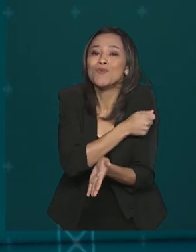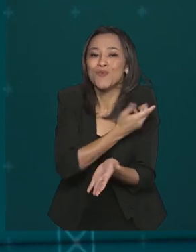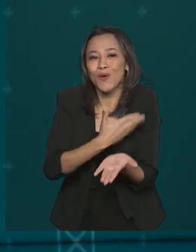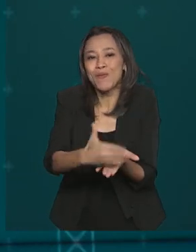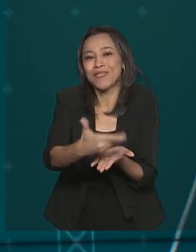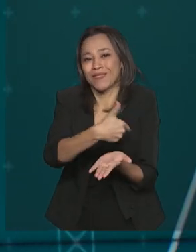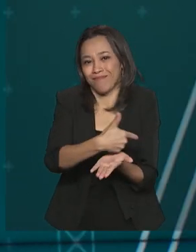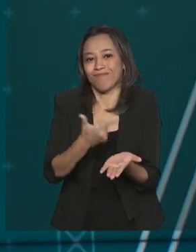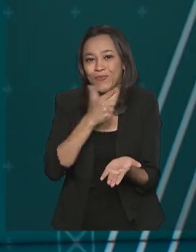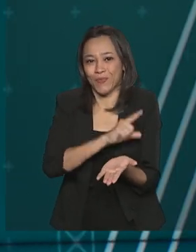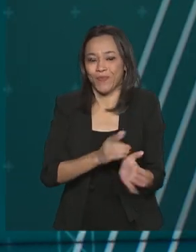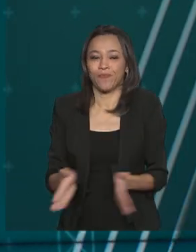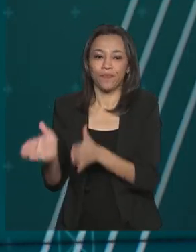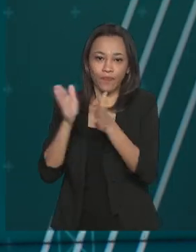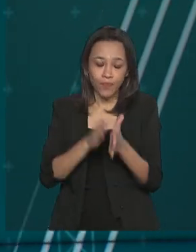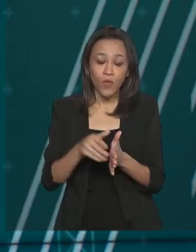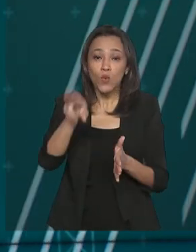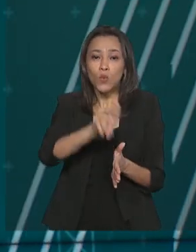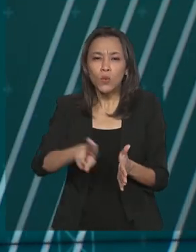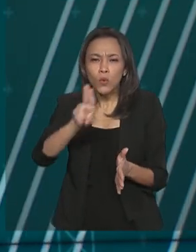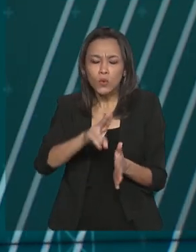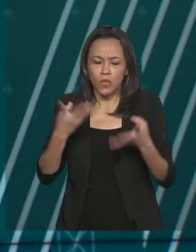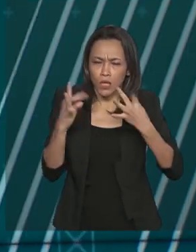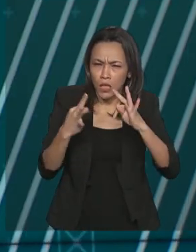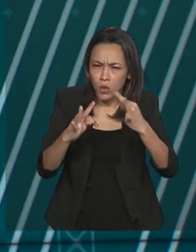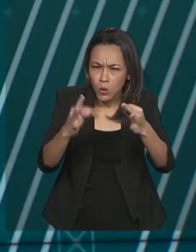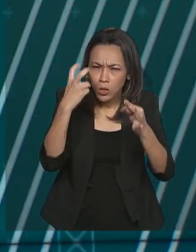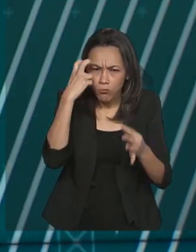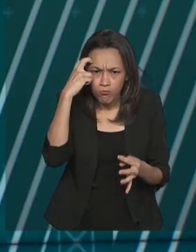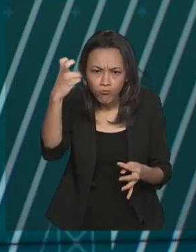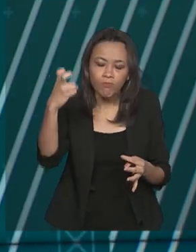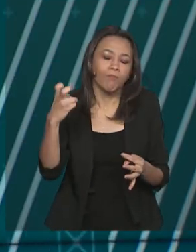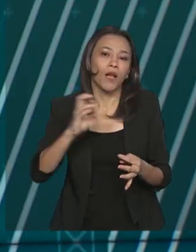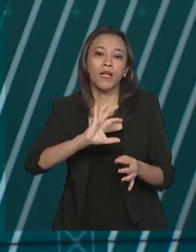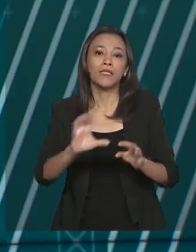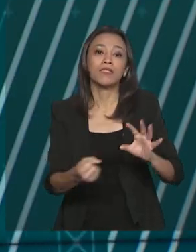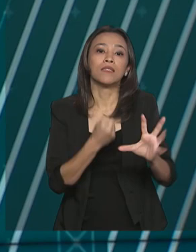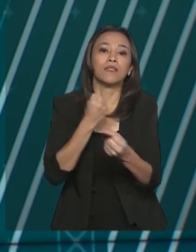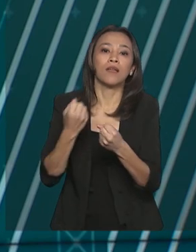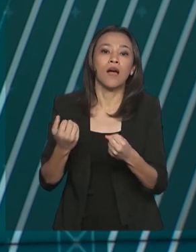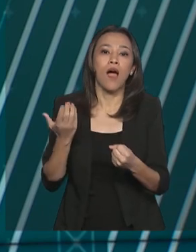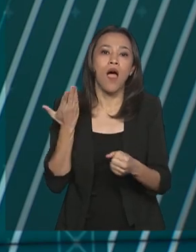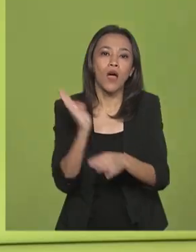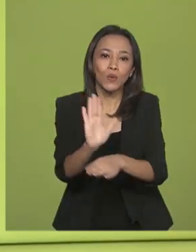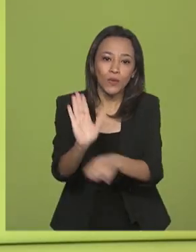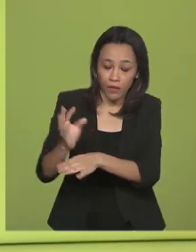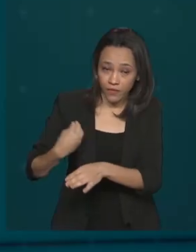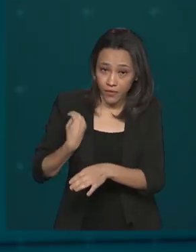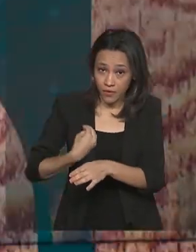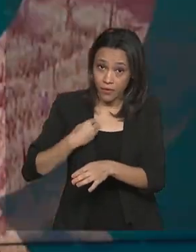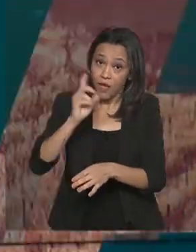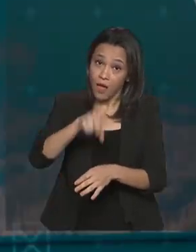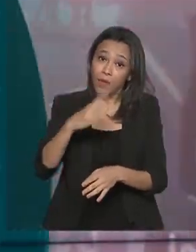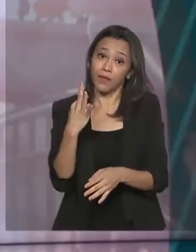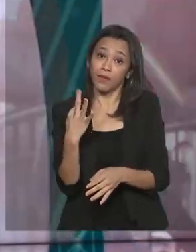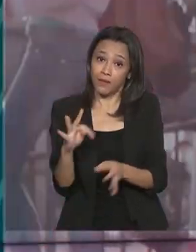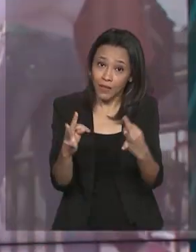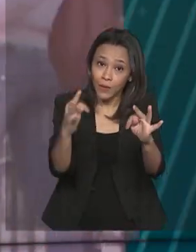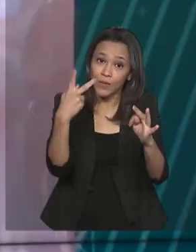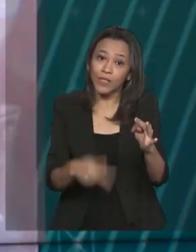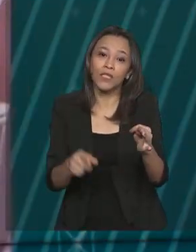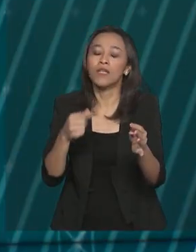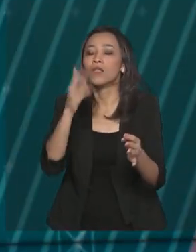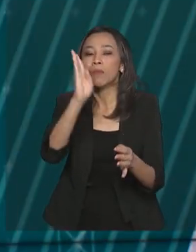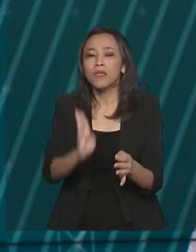O uso da inteligência artificial para salvar vidas. Uma tecnologia desenvolvida aqui no Brasil está ajudando